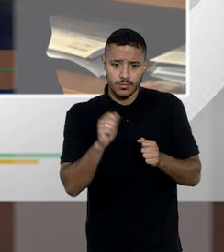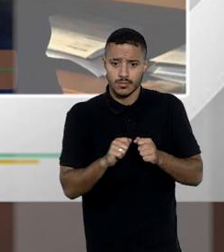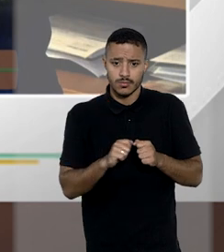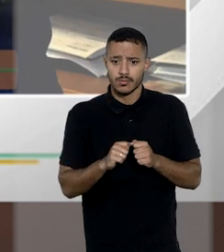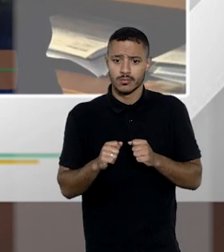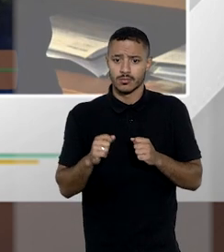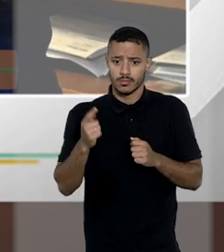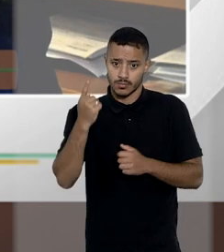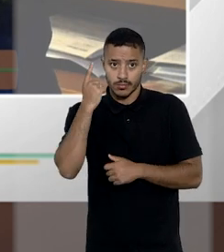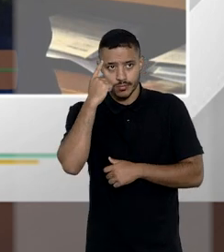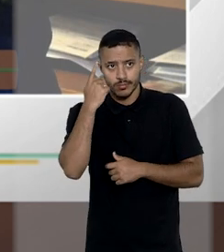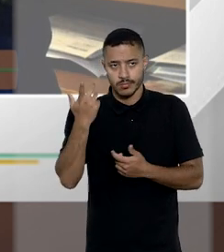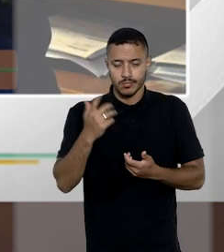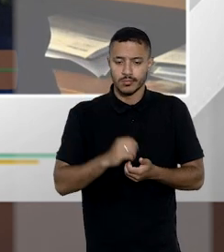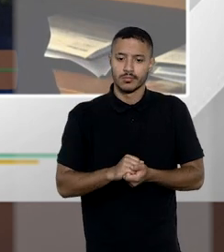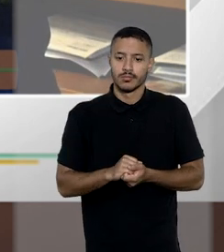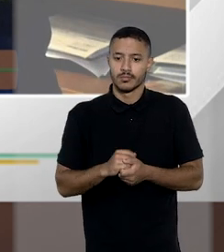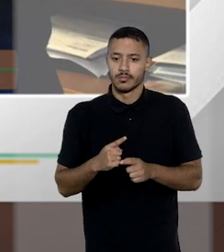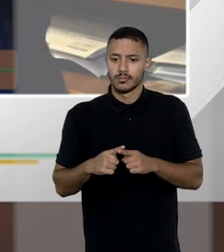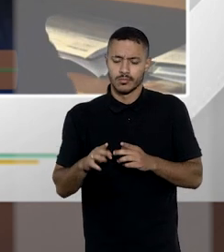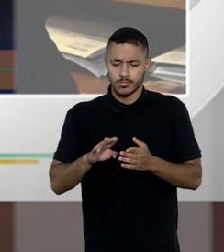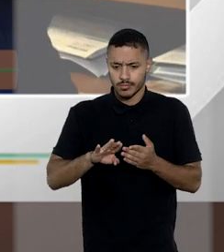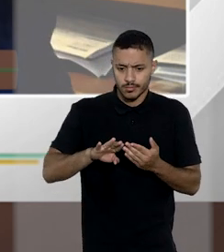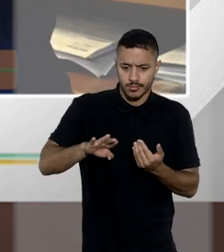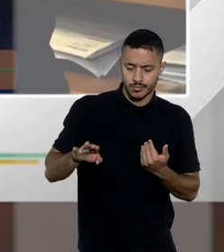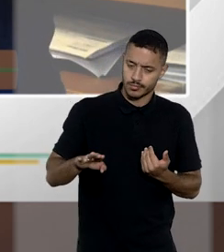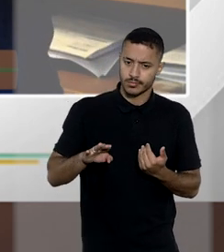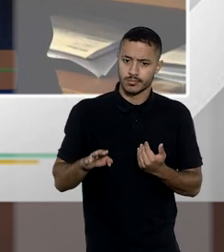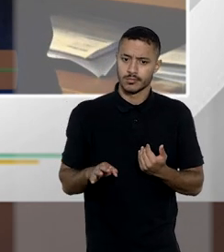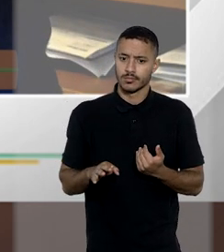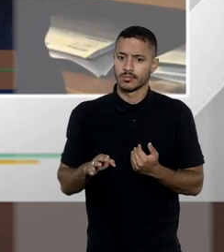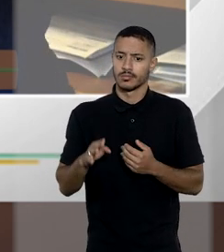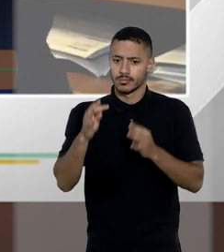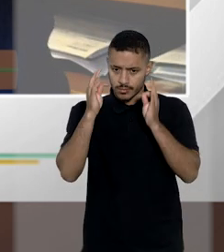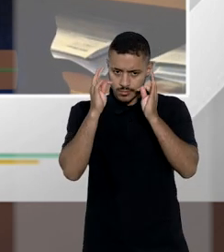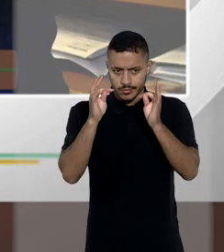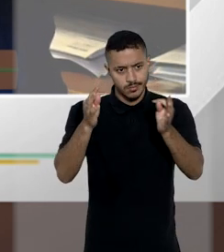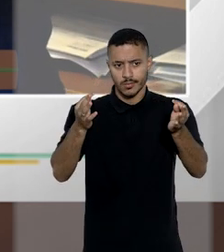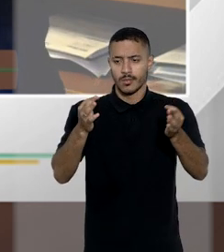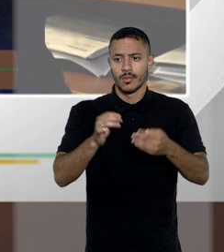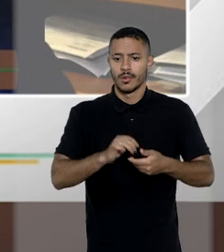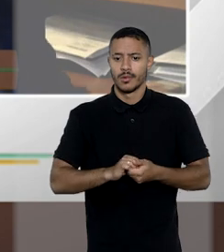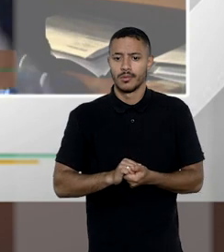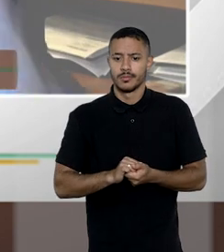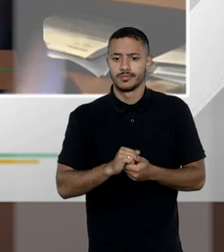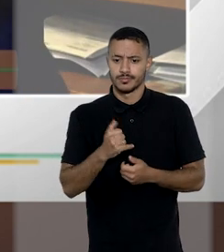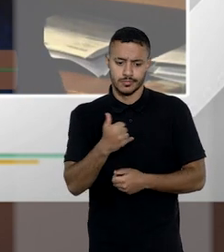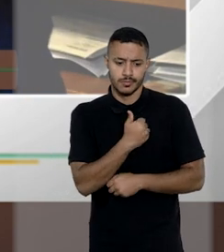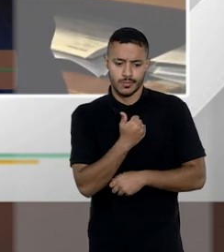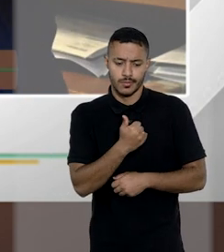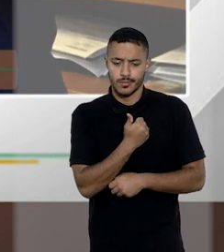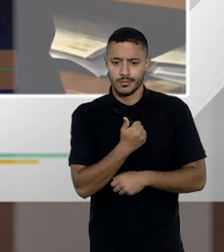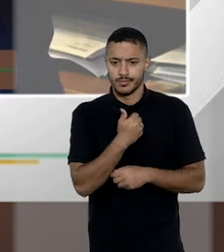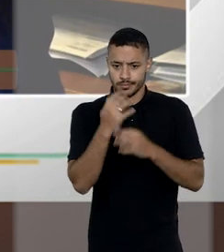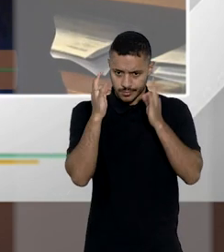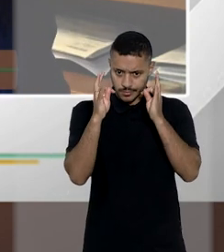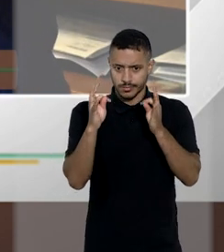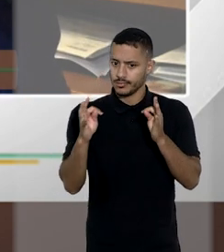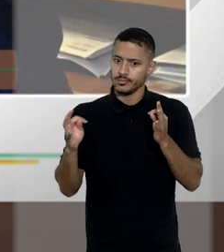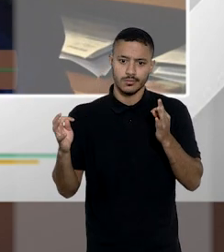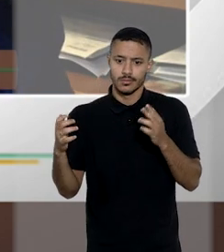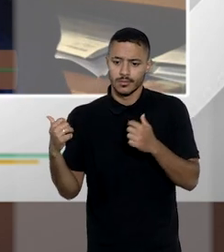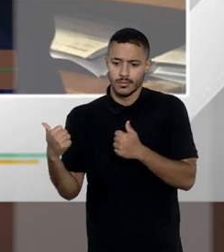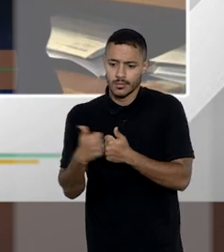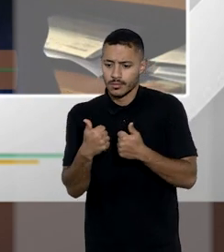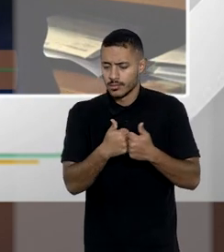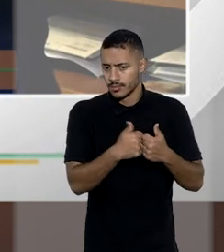gozasse da plena capacidade civil mas tirante isso testemunhas ou idade de testemunhas